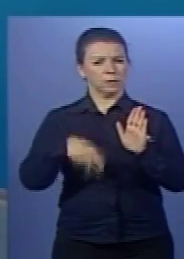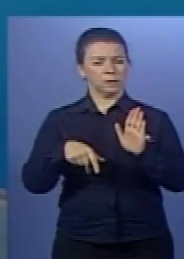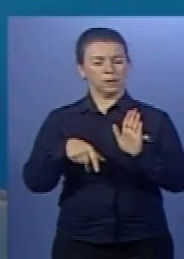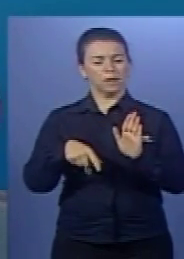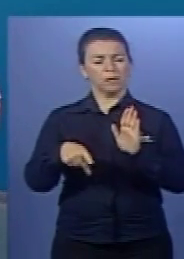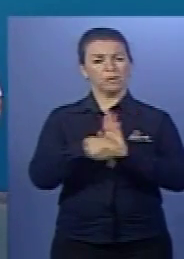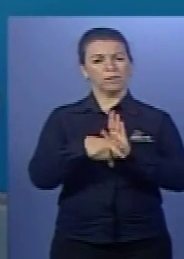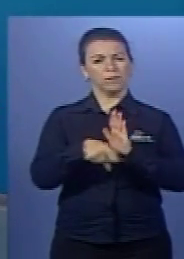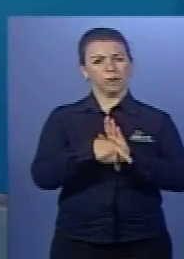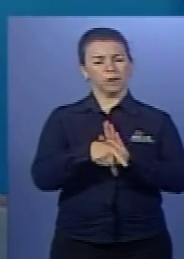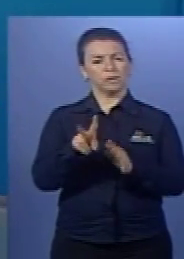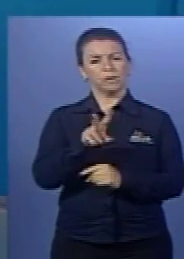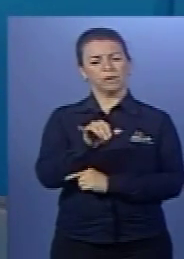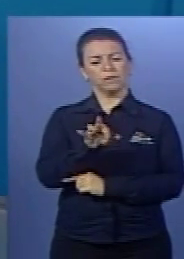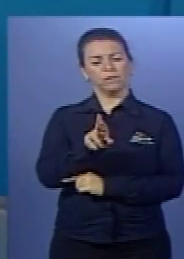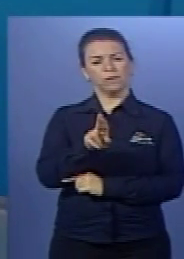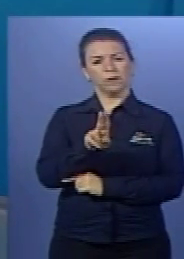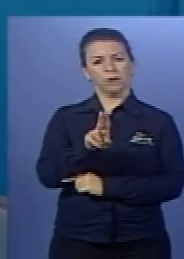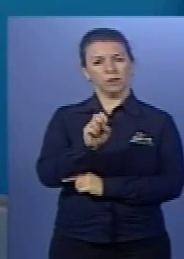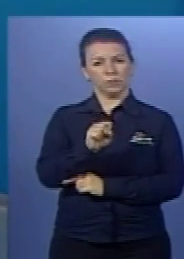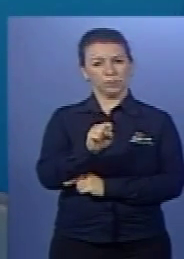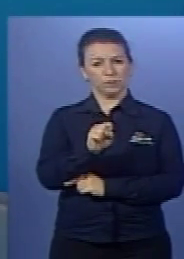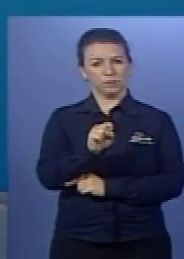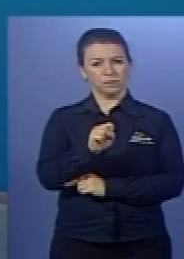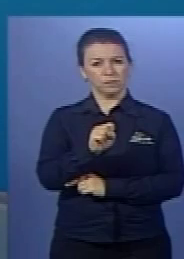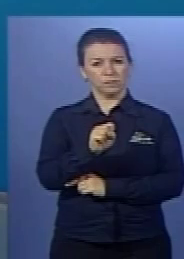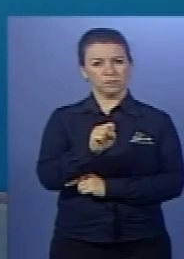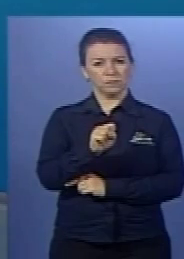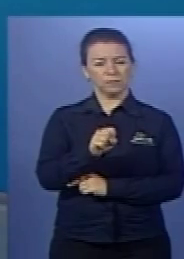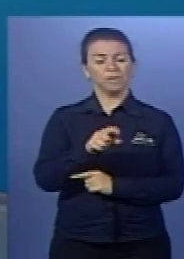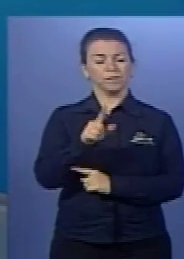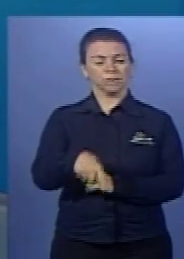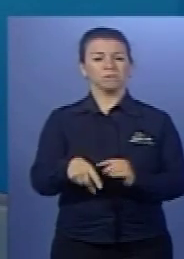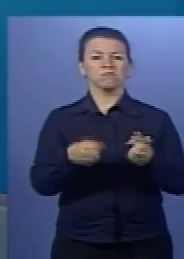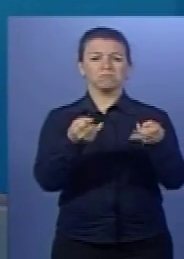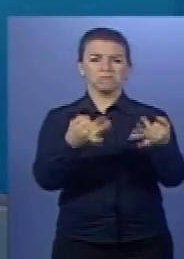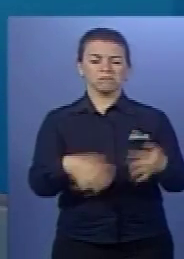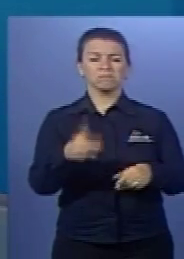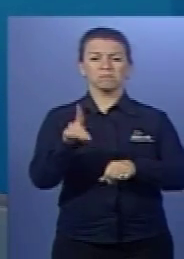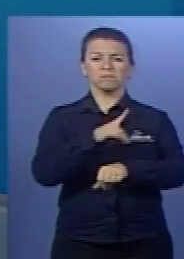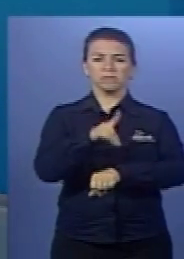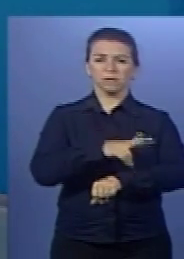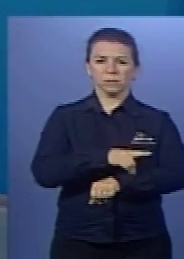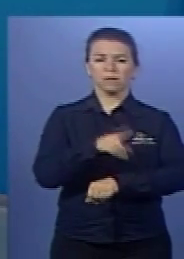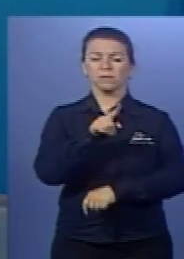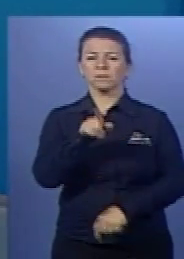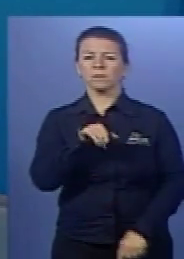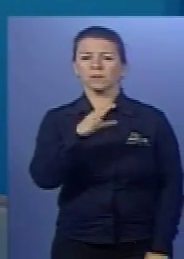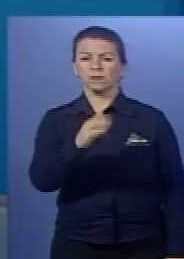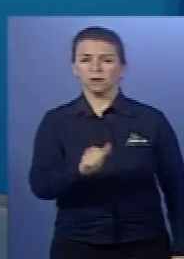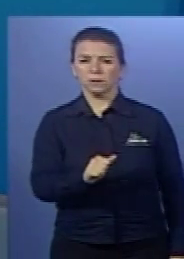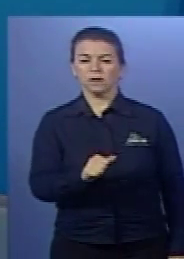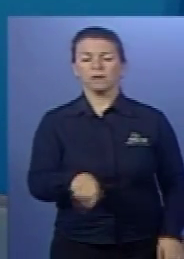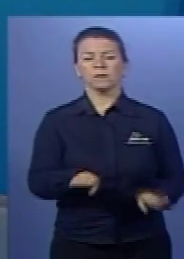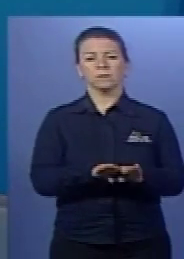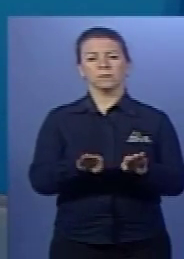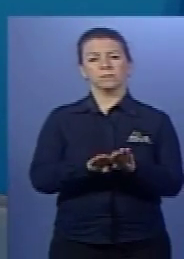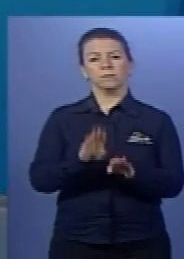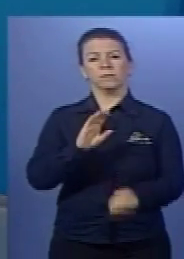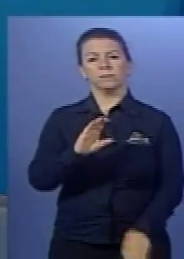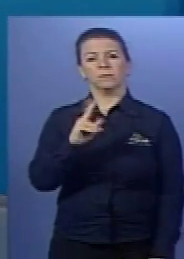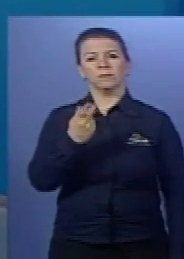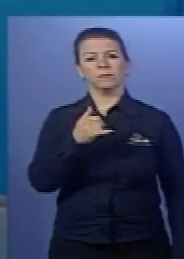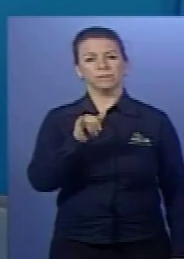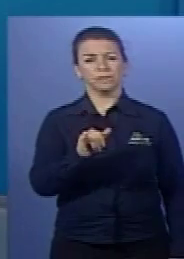Marlos, o Sr. Marlos, falou, ele citou o quê? Citou lá a dengue, citou a zika, citou chikungunha. Vamos